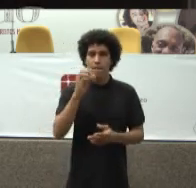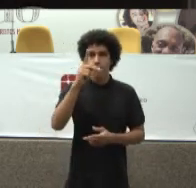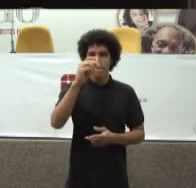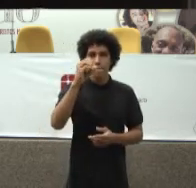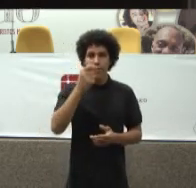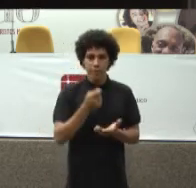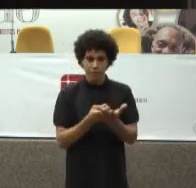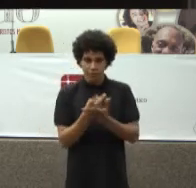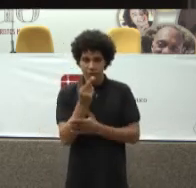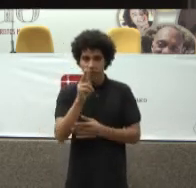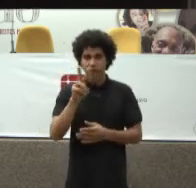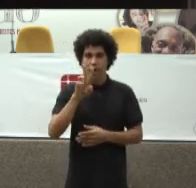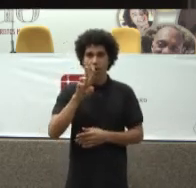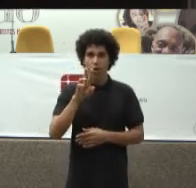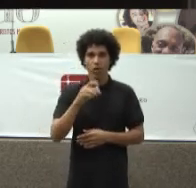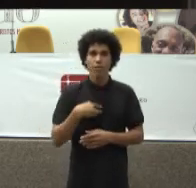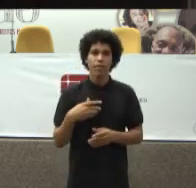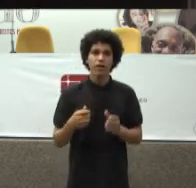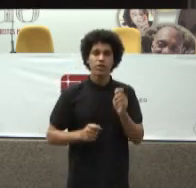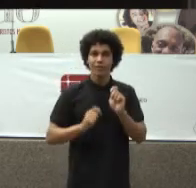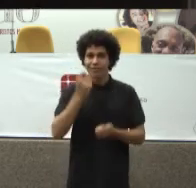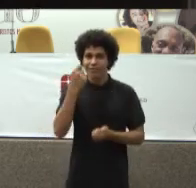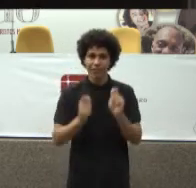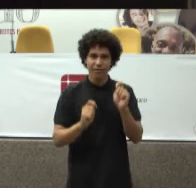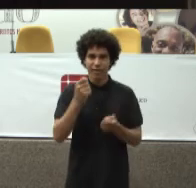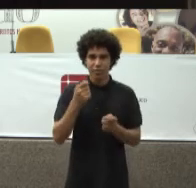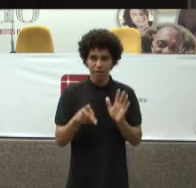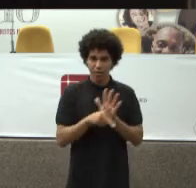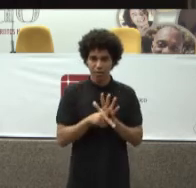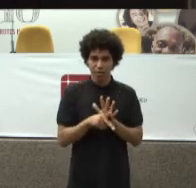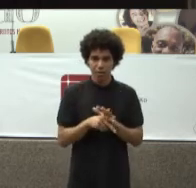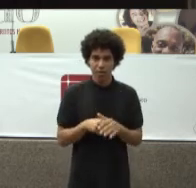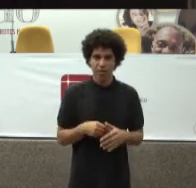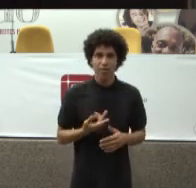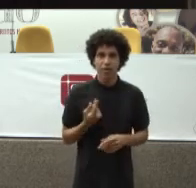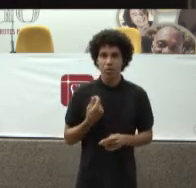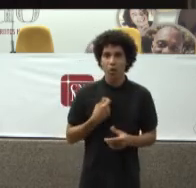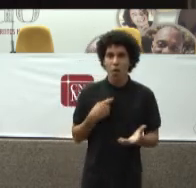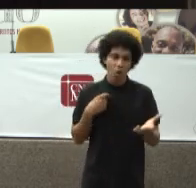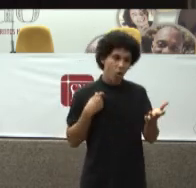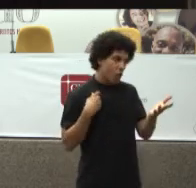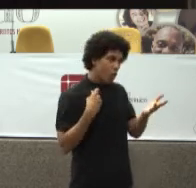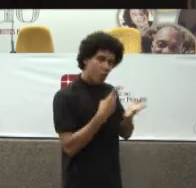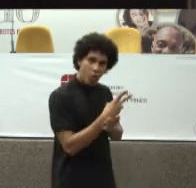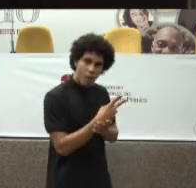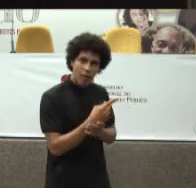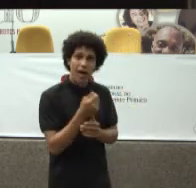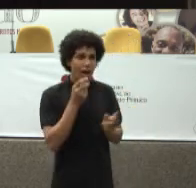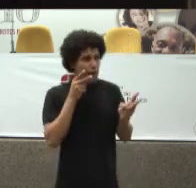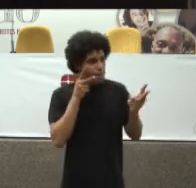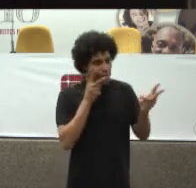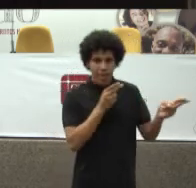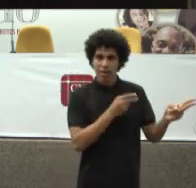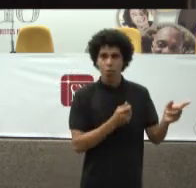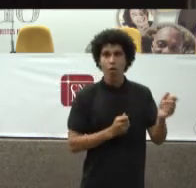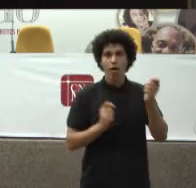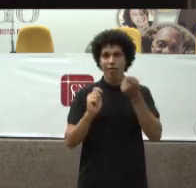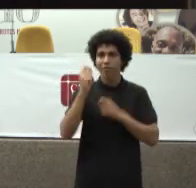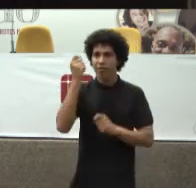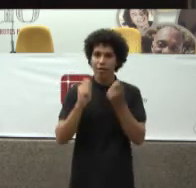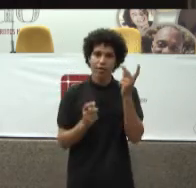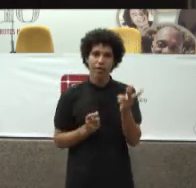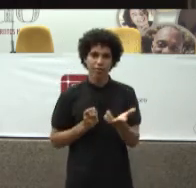E então Permite que Acima desse Preço Fabricante Possa haver Um lucro De até 40